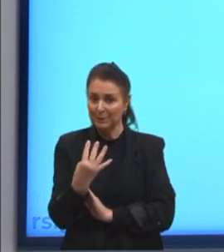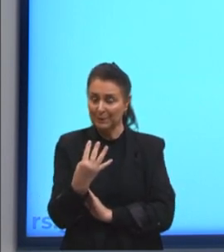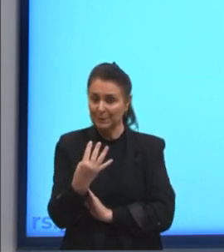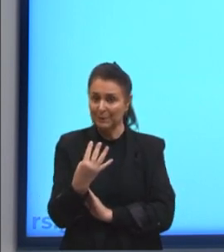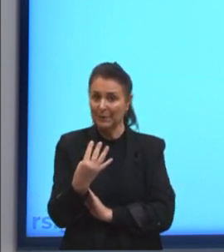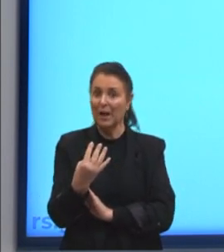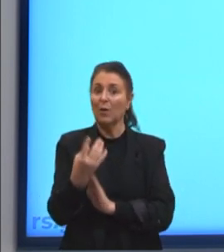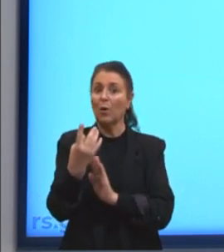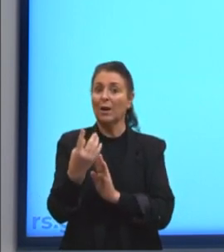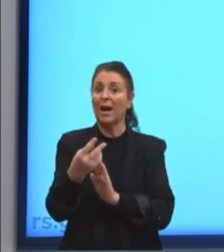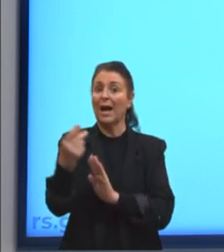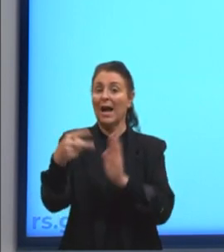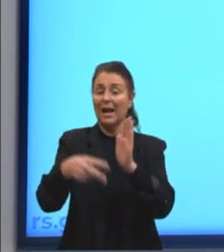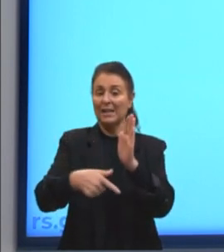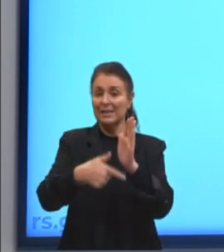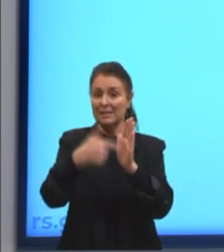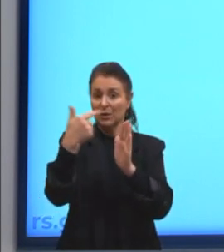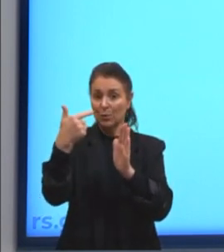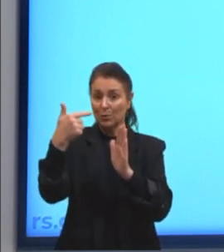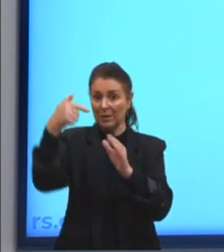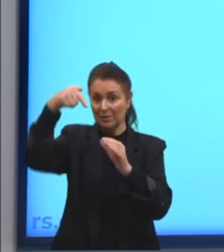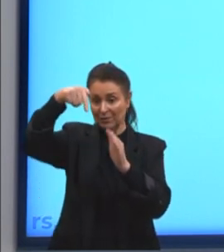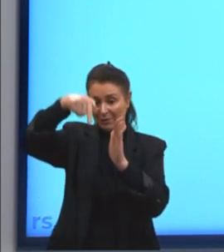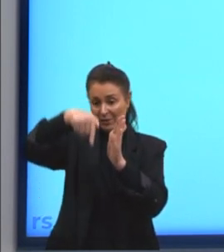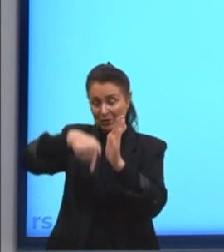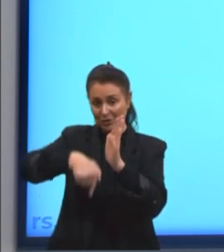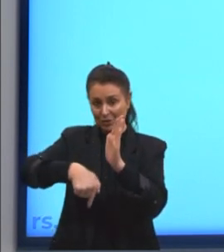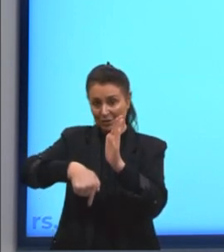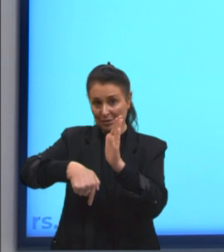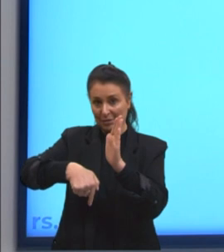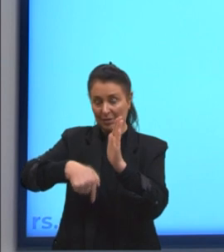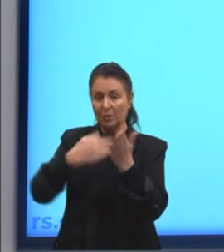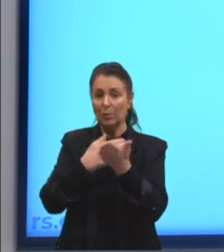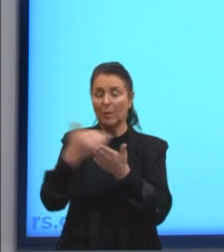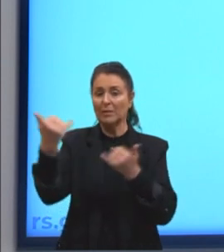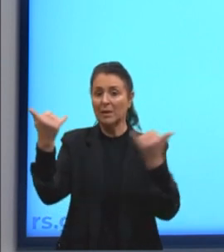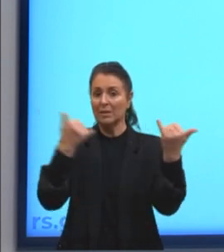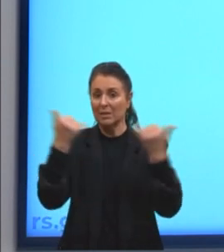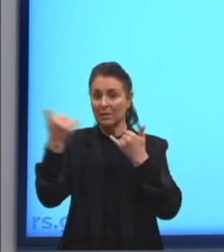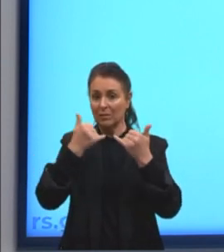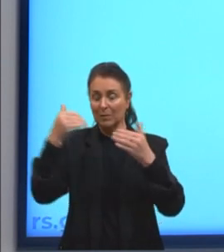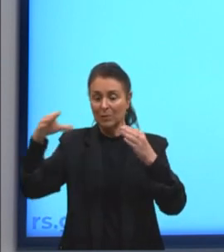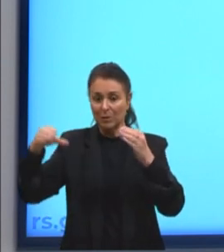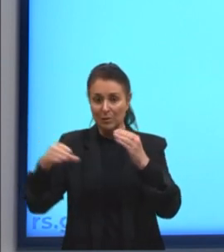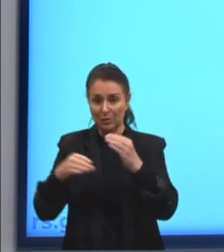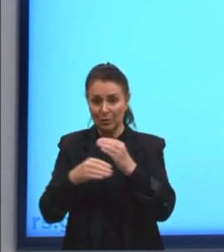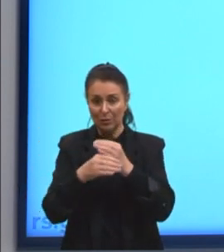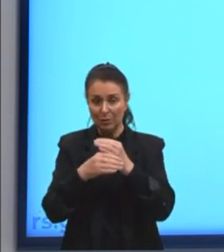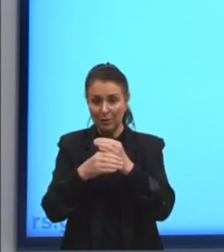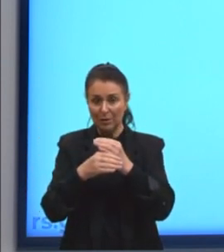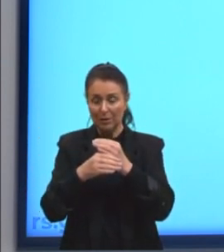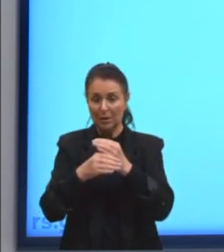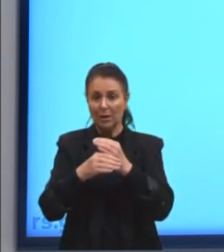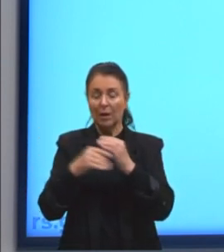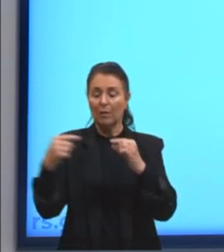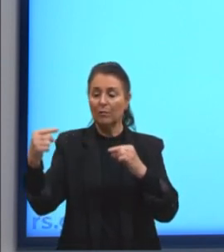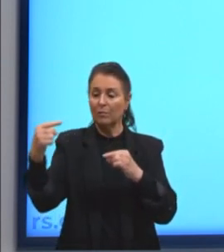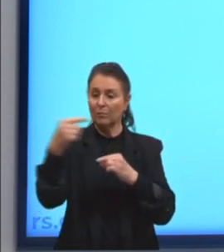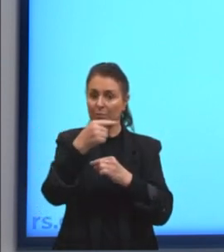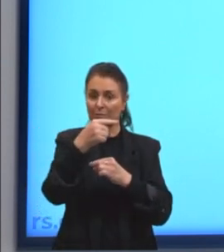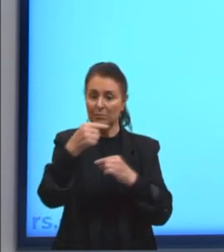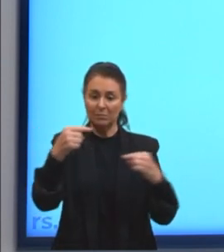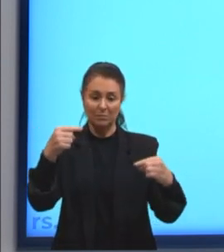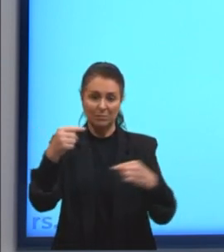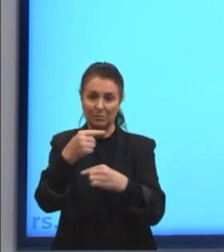flechinha para baixo. Sempre começa nas informações completas, tá? Aí eu coloco a flechinha para o lado do maior valor